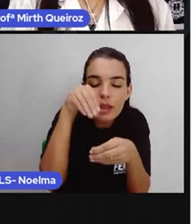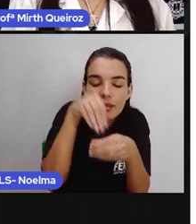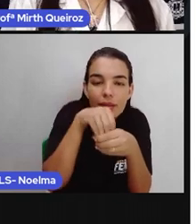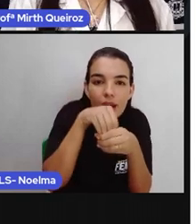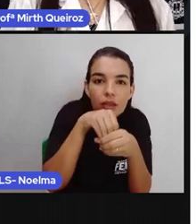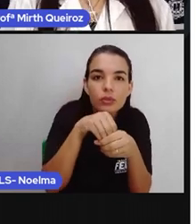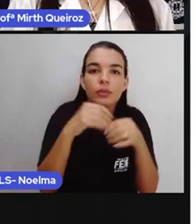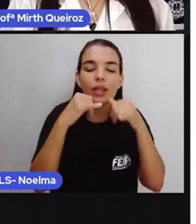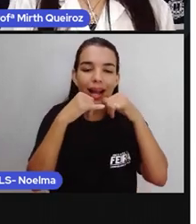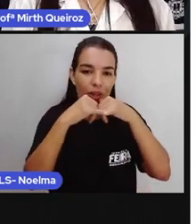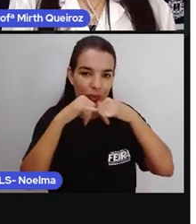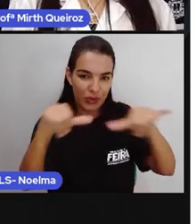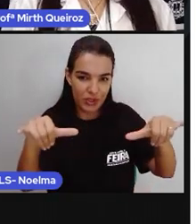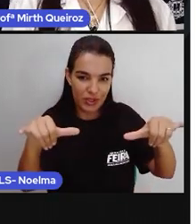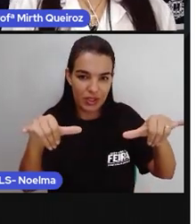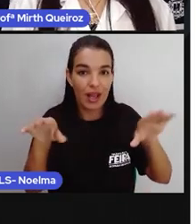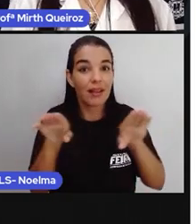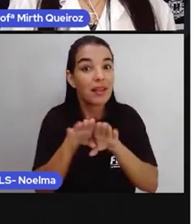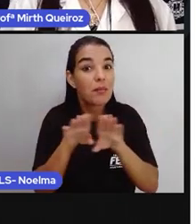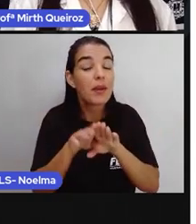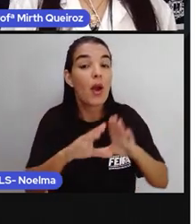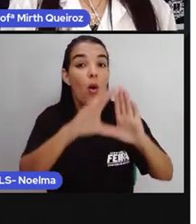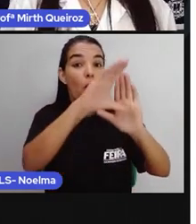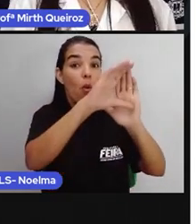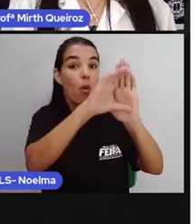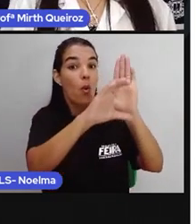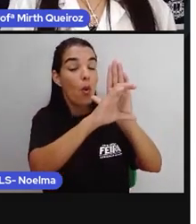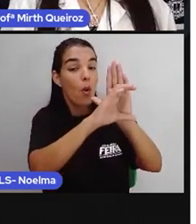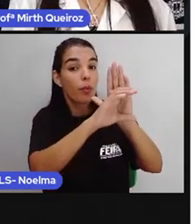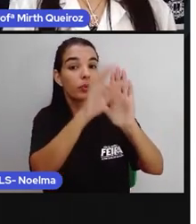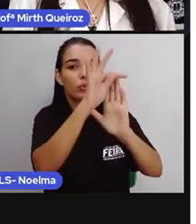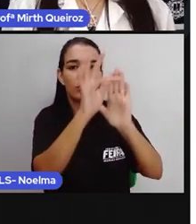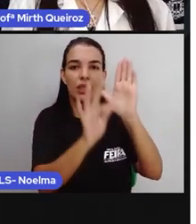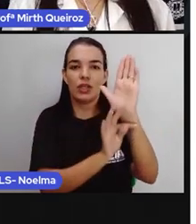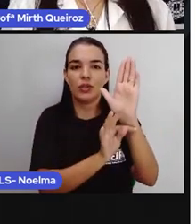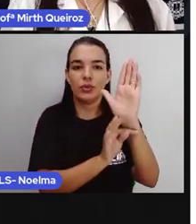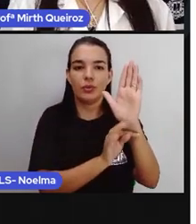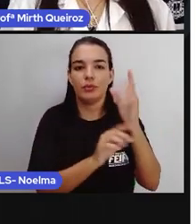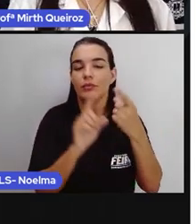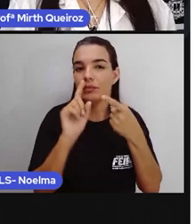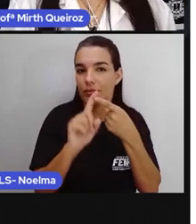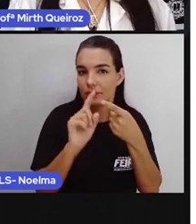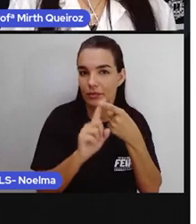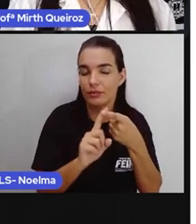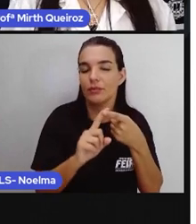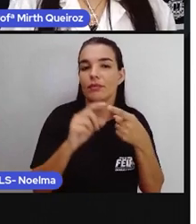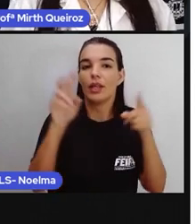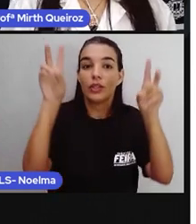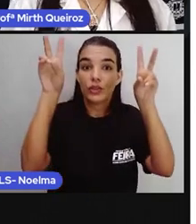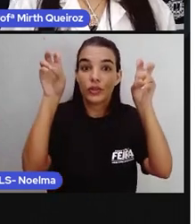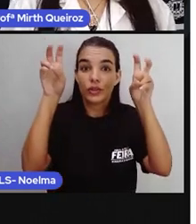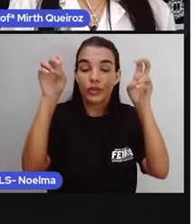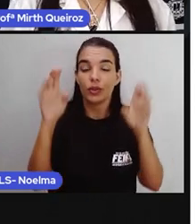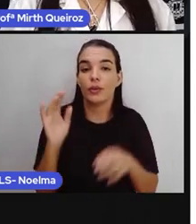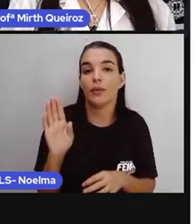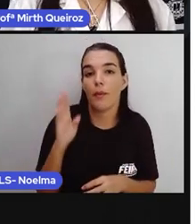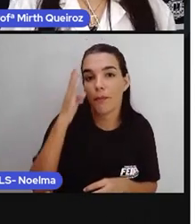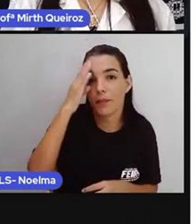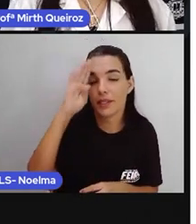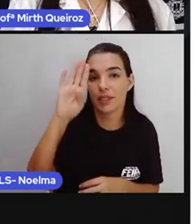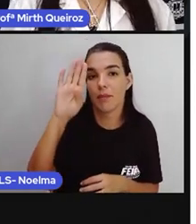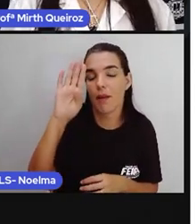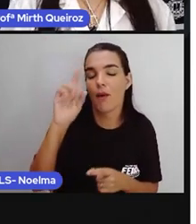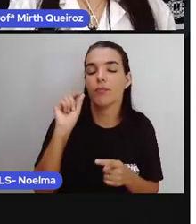notícia. E o corpo do texto. Então, vamos aí. Manchete ou título principal? Geralmente, apresenta-se